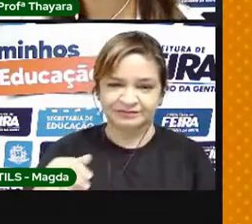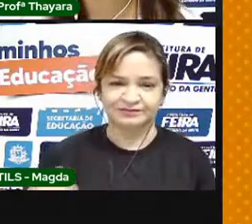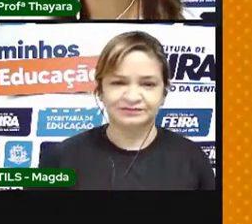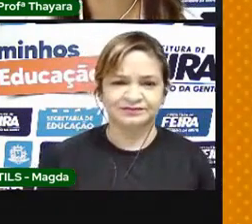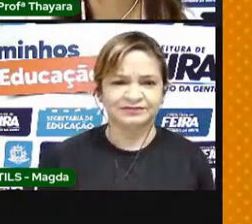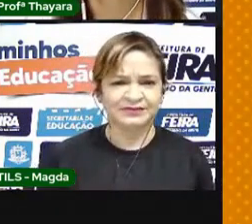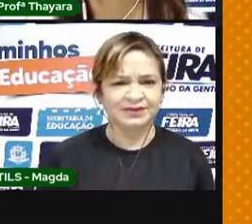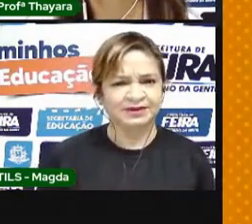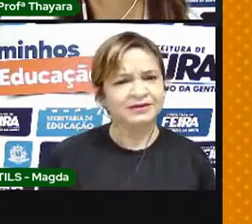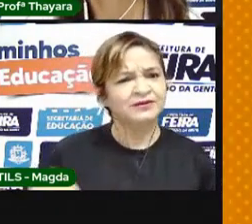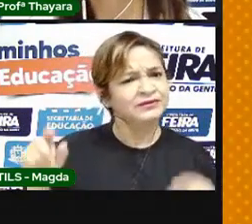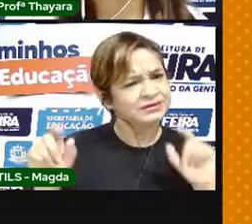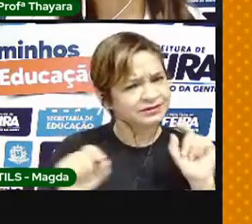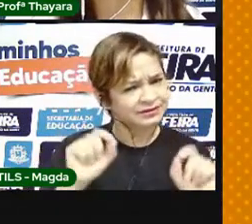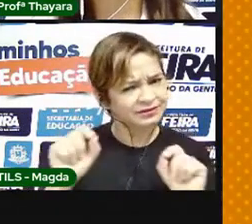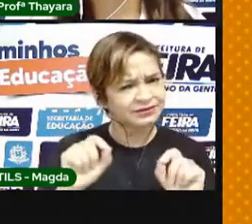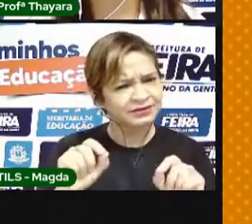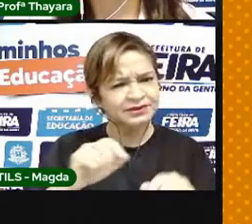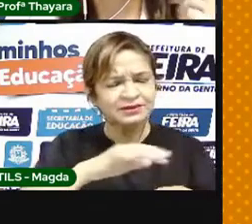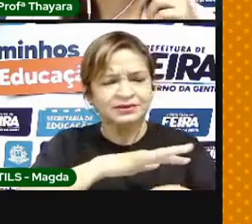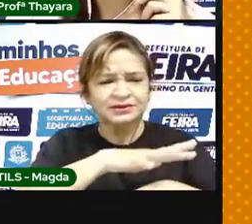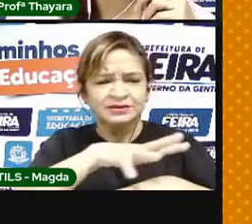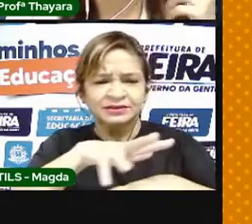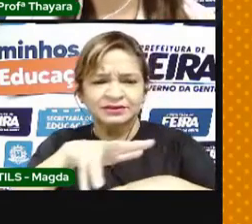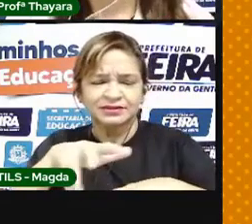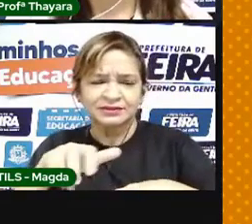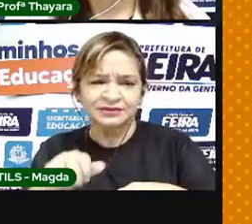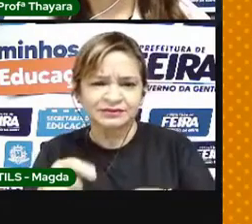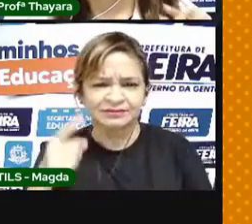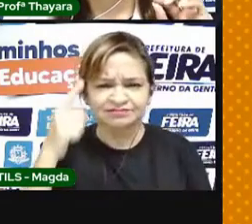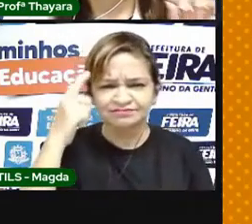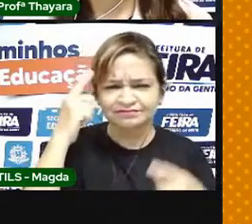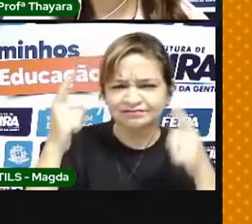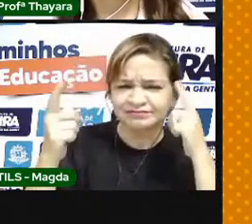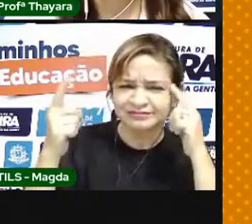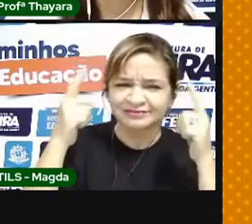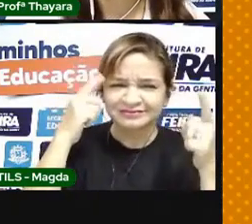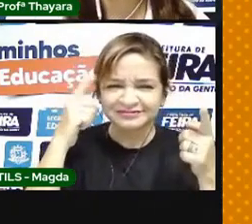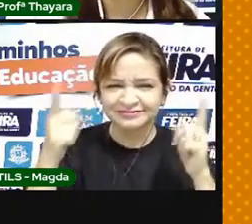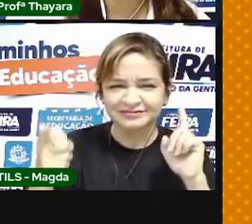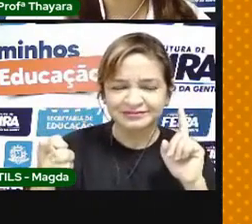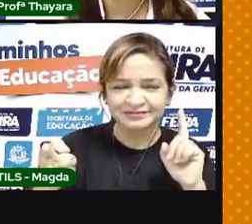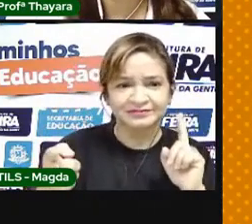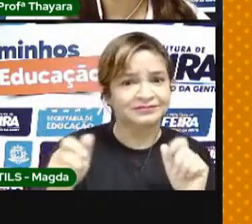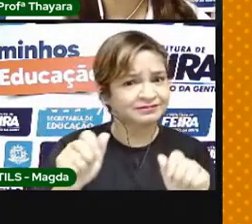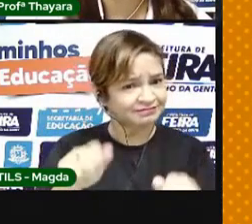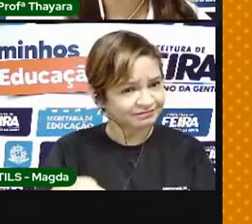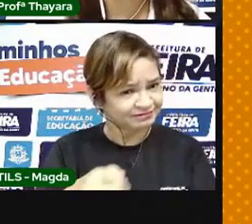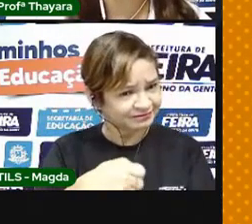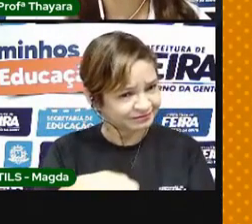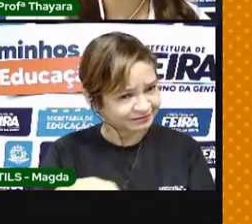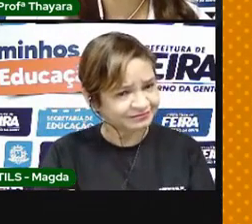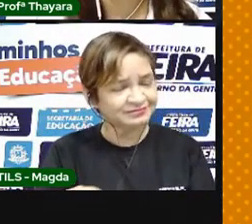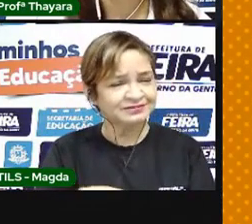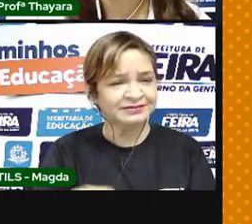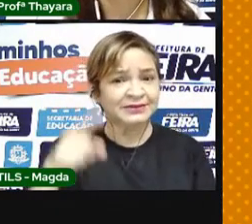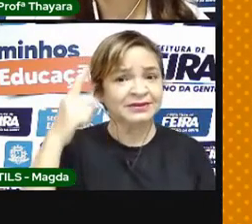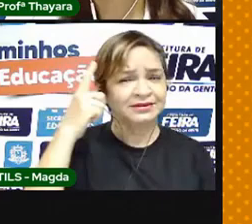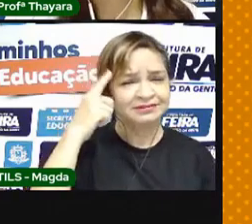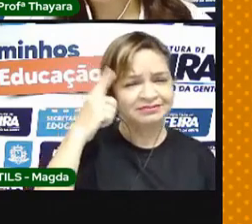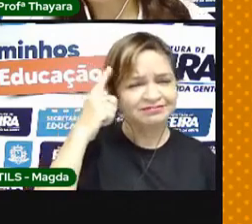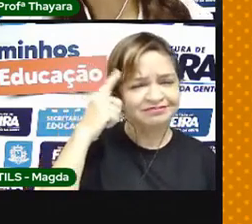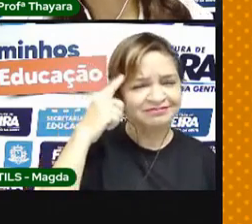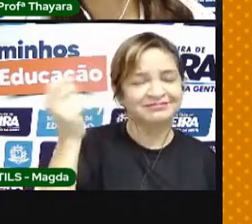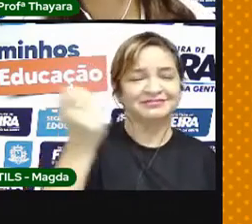Agora você sabe o que é essa atmosfera? Vamos pensar um pouquinho aí. Pode escrever no caderno se quiser também. Pensa um pouco e escreve.